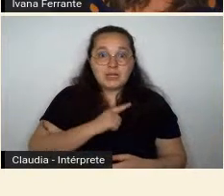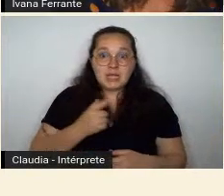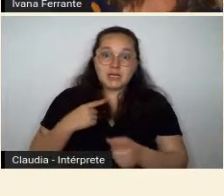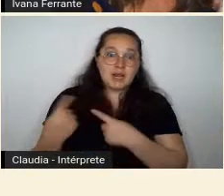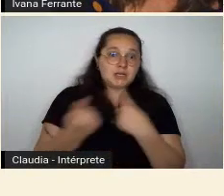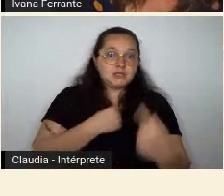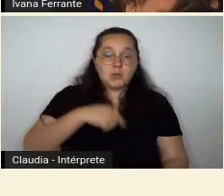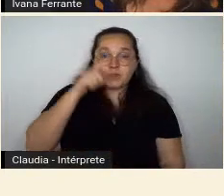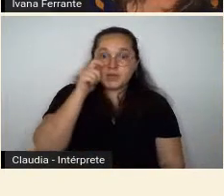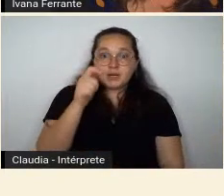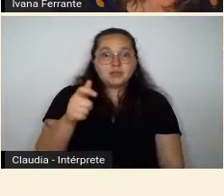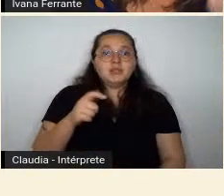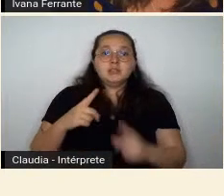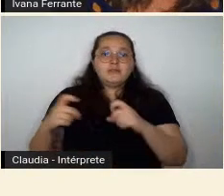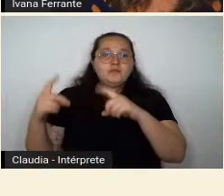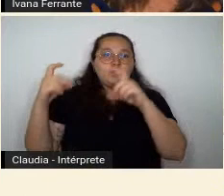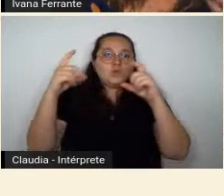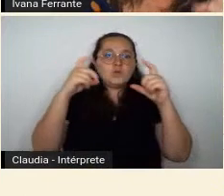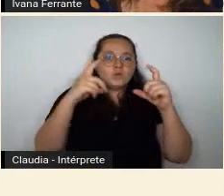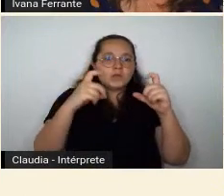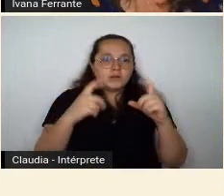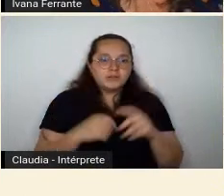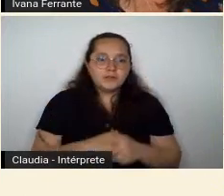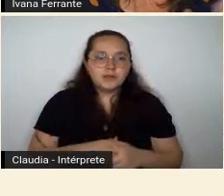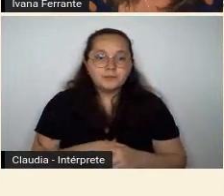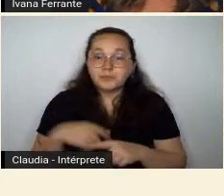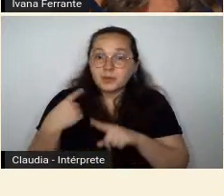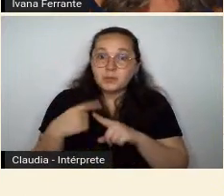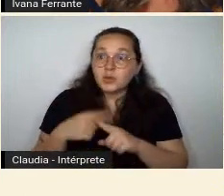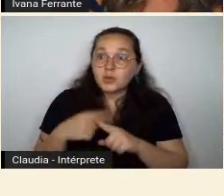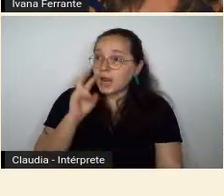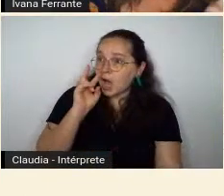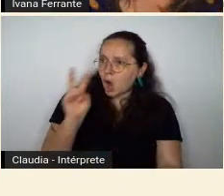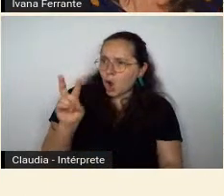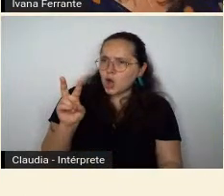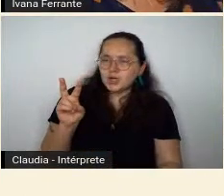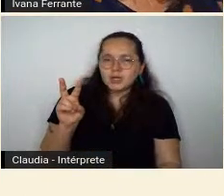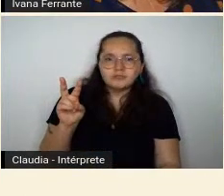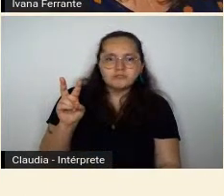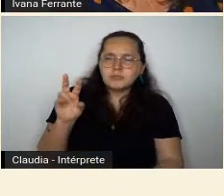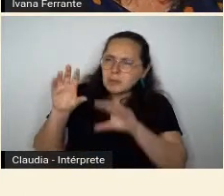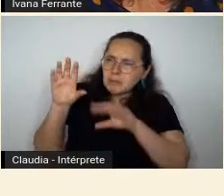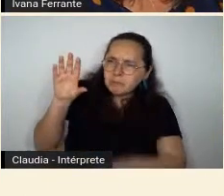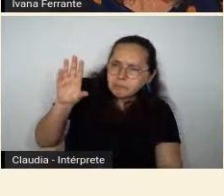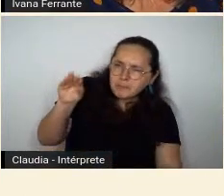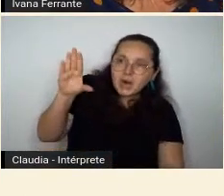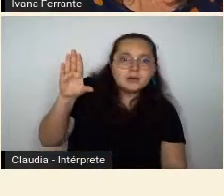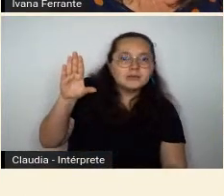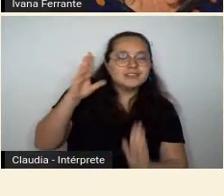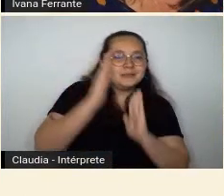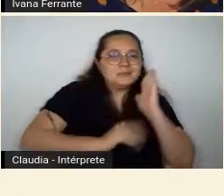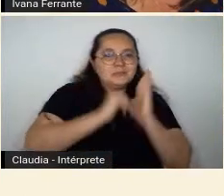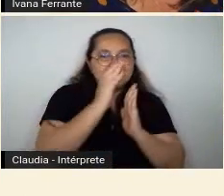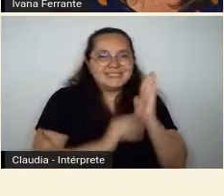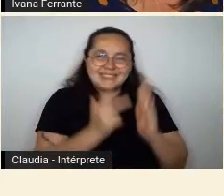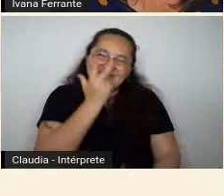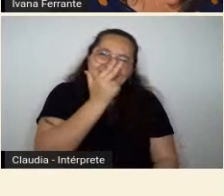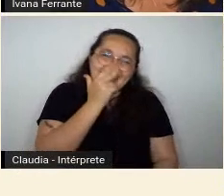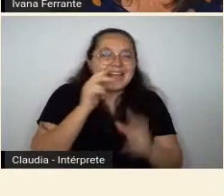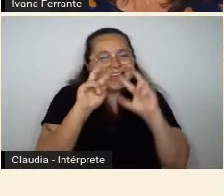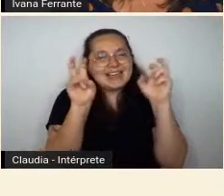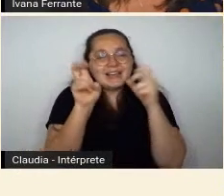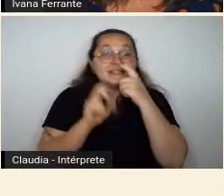com a fotografia, porque ela flagra um instante, ela flagra um momento de movimento. A gente